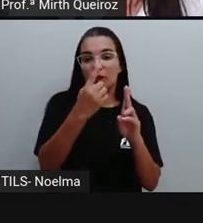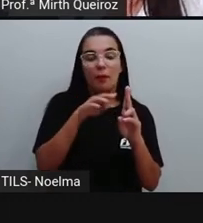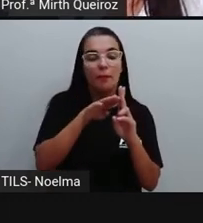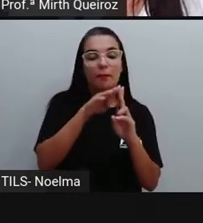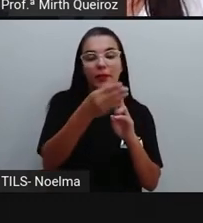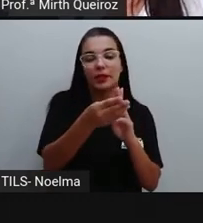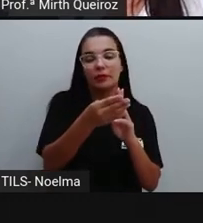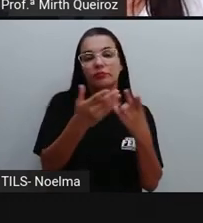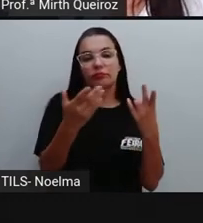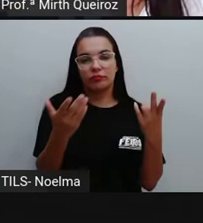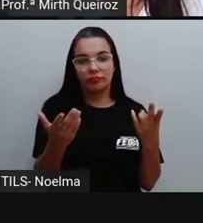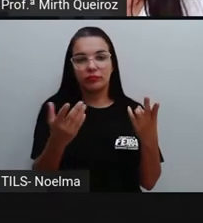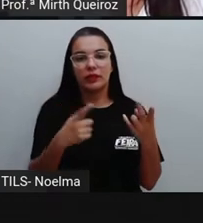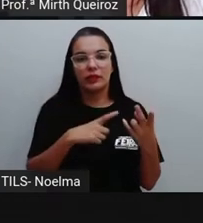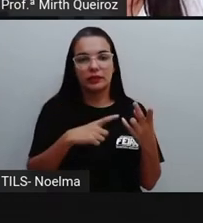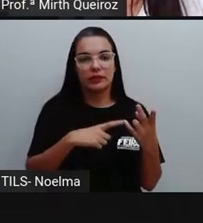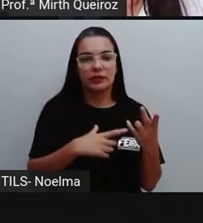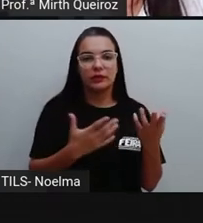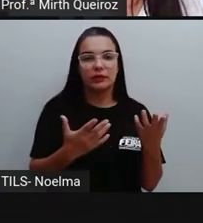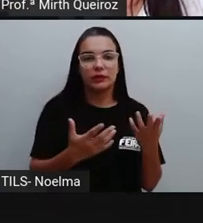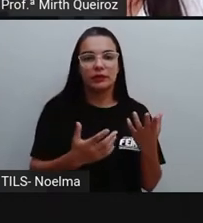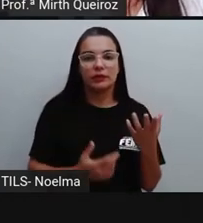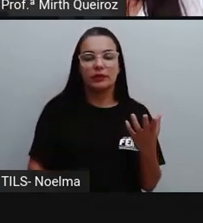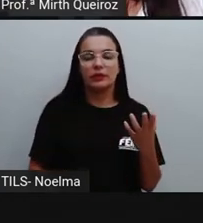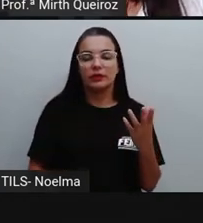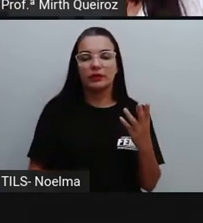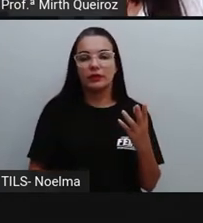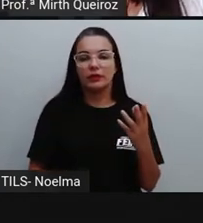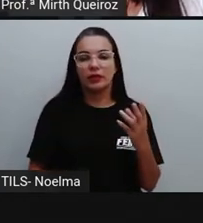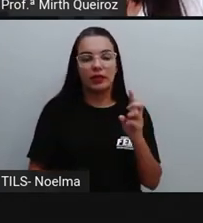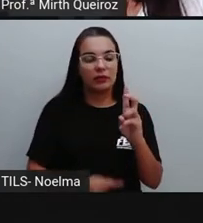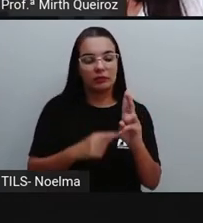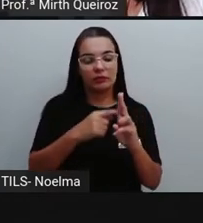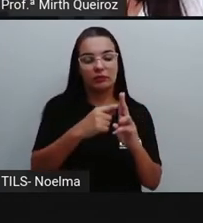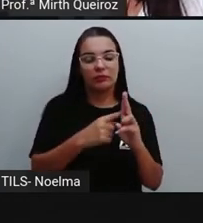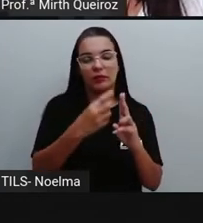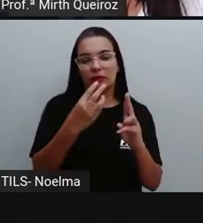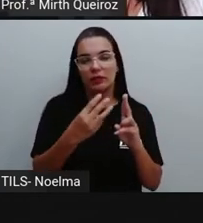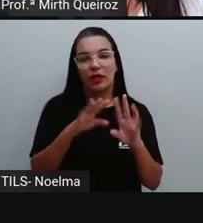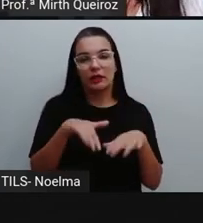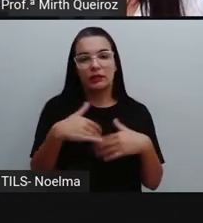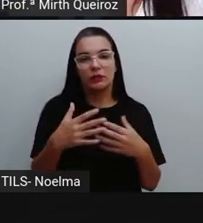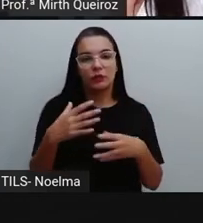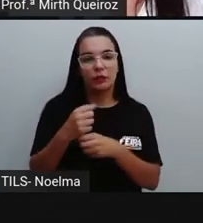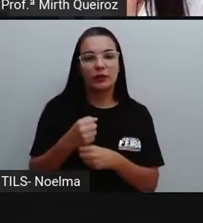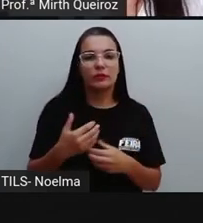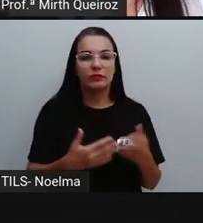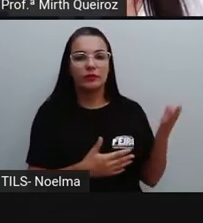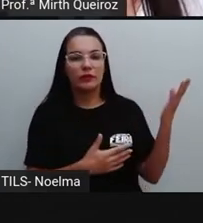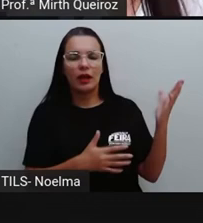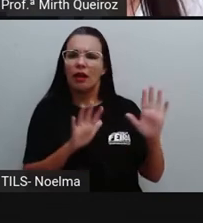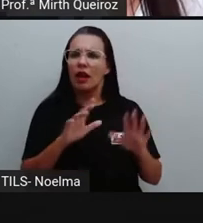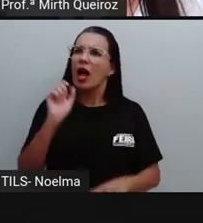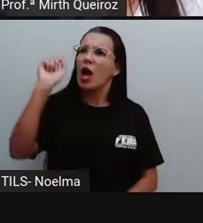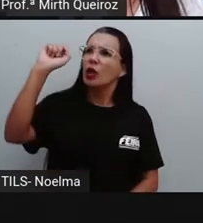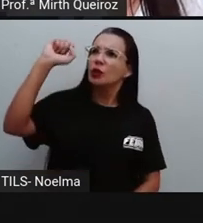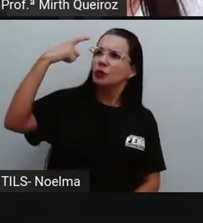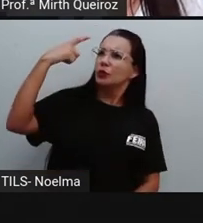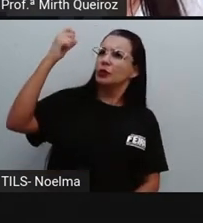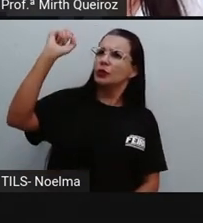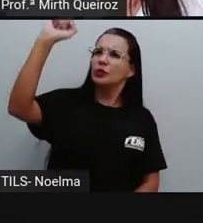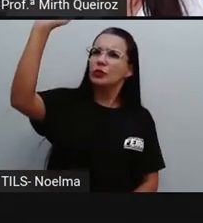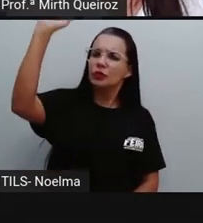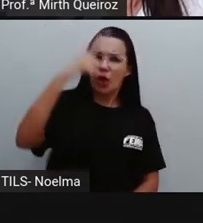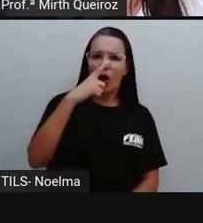de bilhão e três unidades de bilhão. A luz do Sol